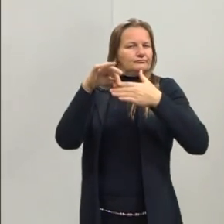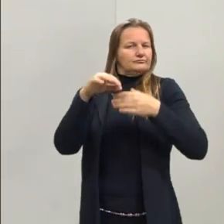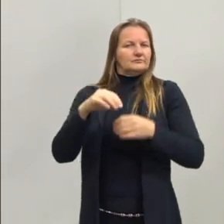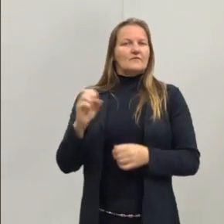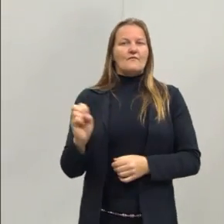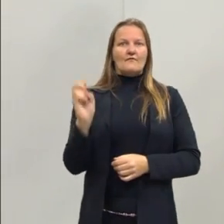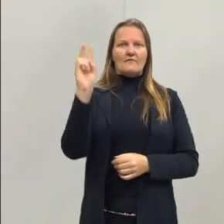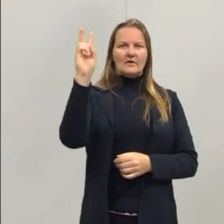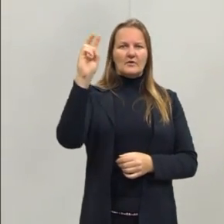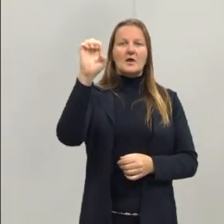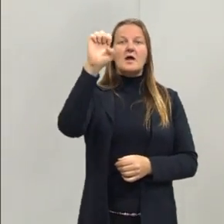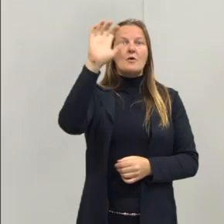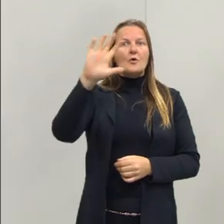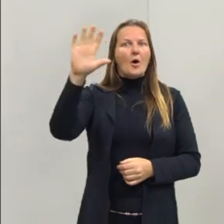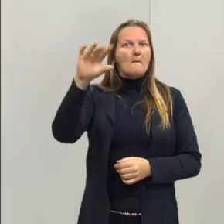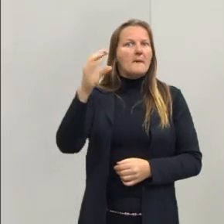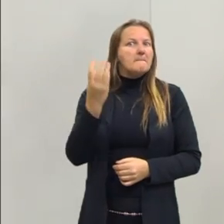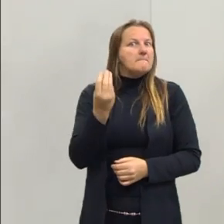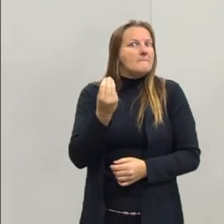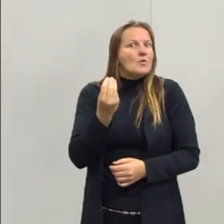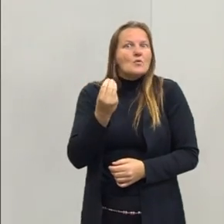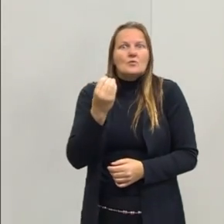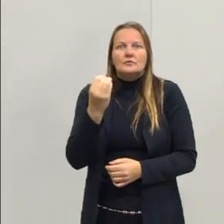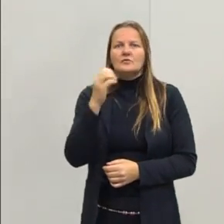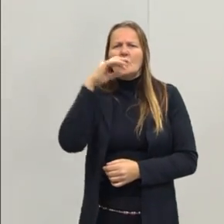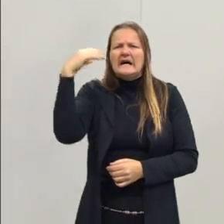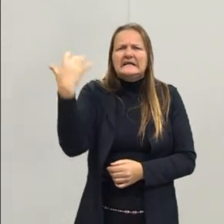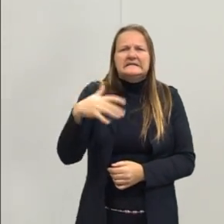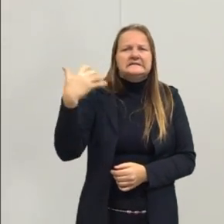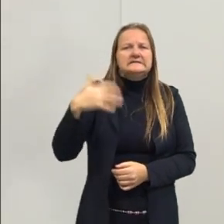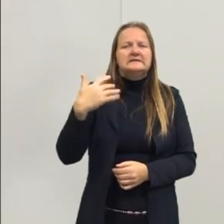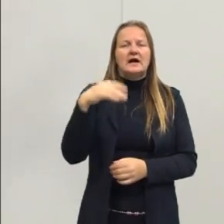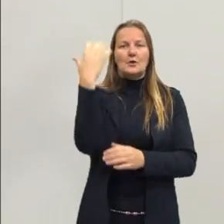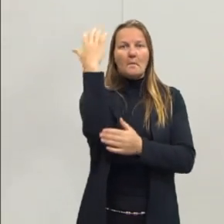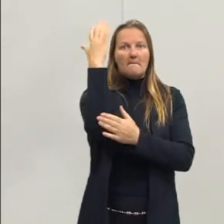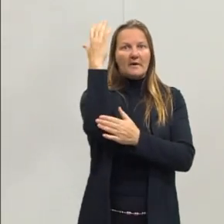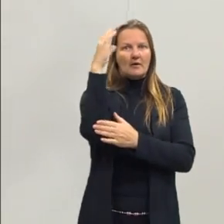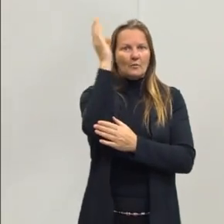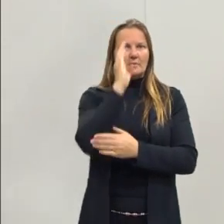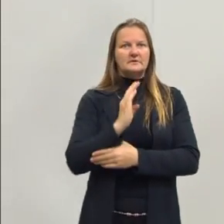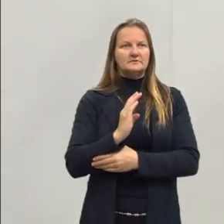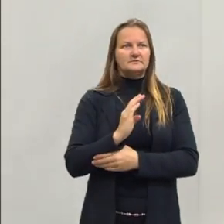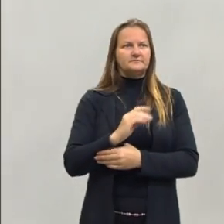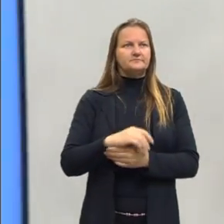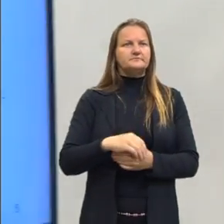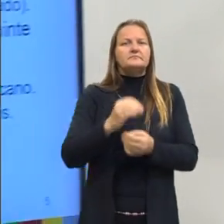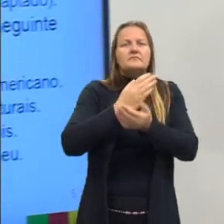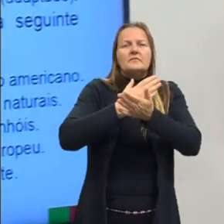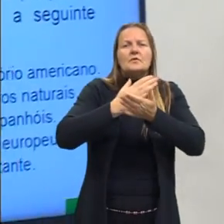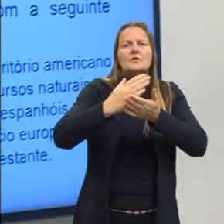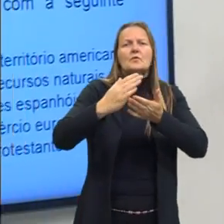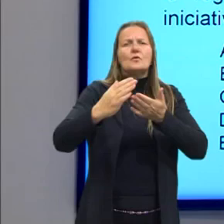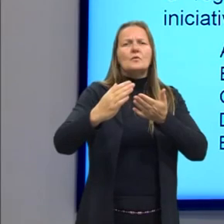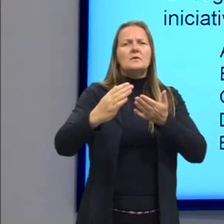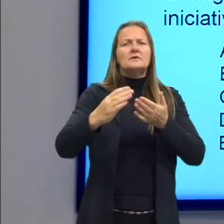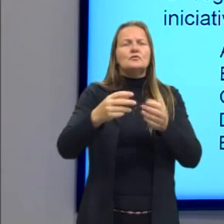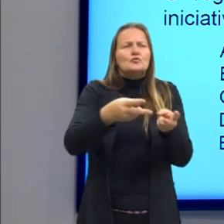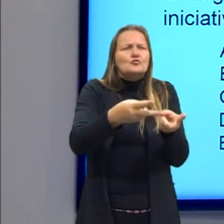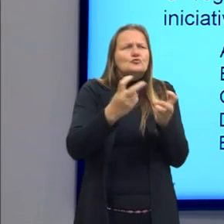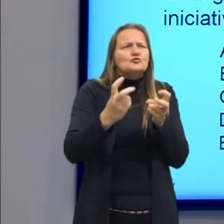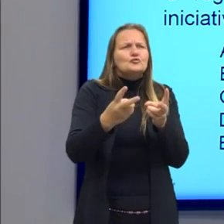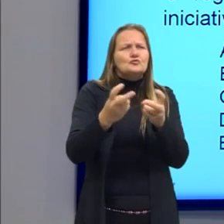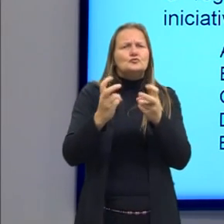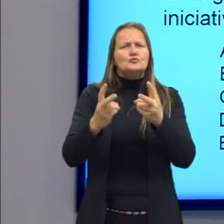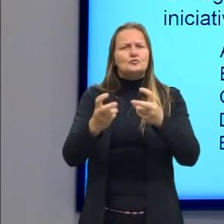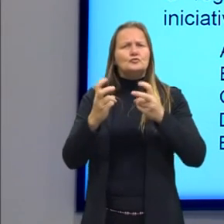Então, na Europa, era muito apreciado, muito caro esse pau-brasil. E ele está falando aqui do início dessa extração do